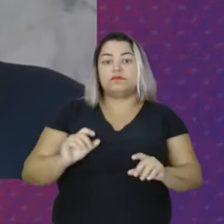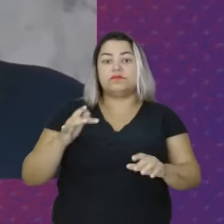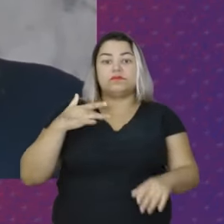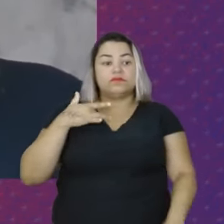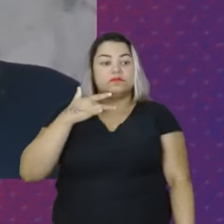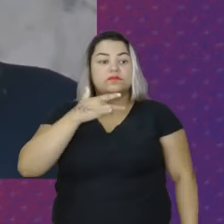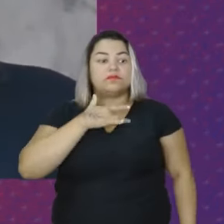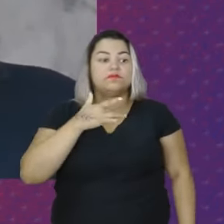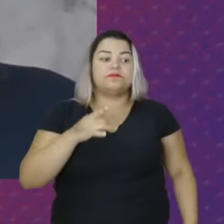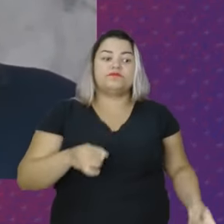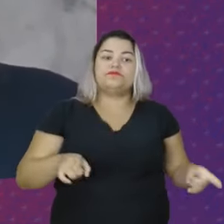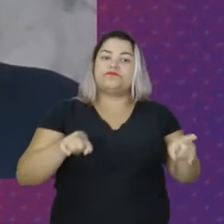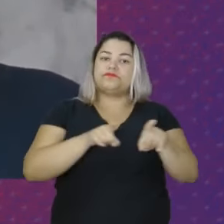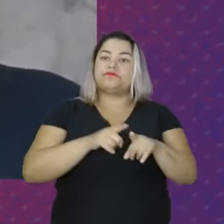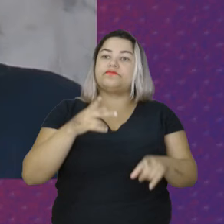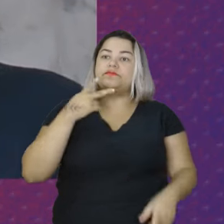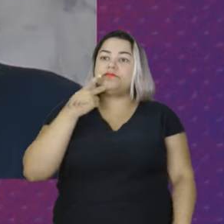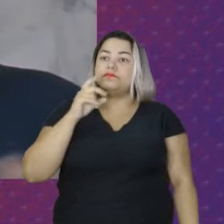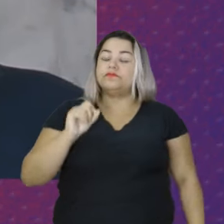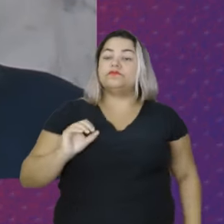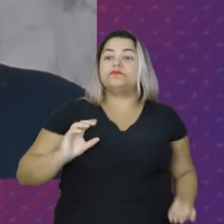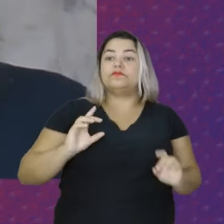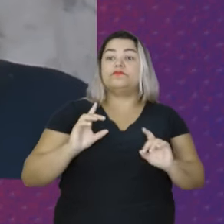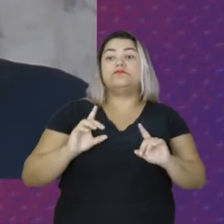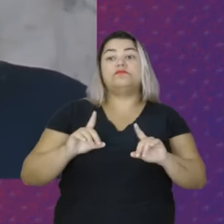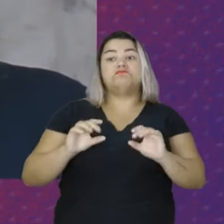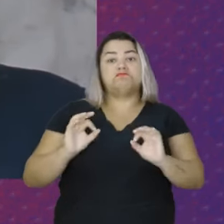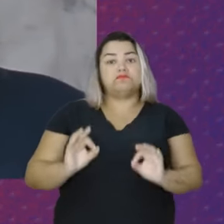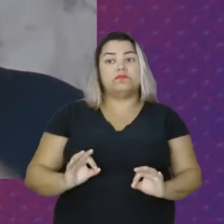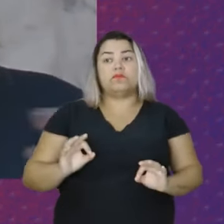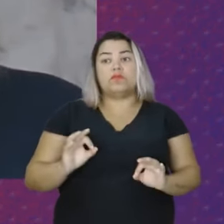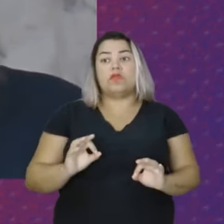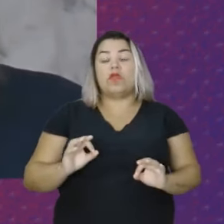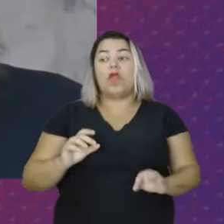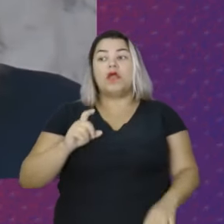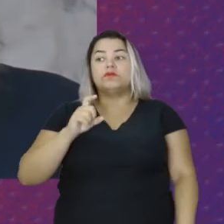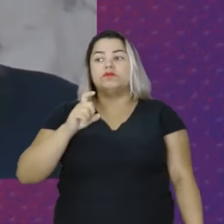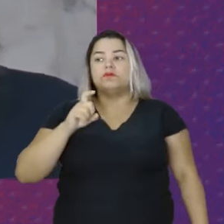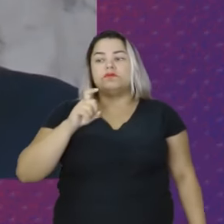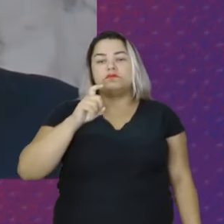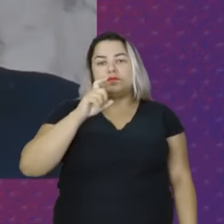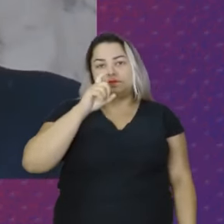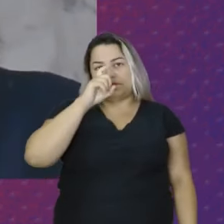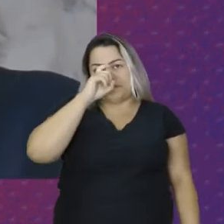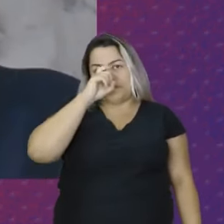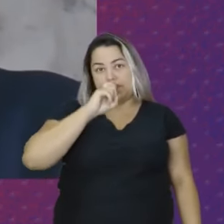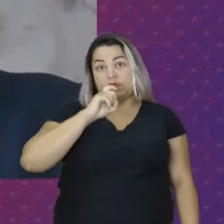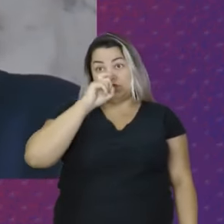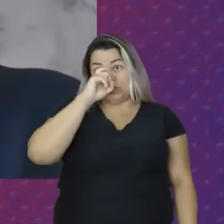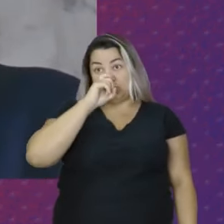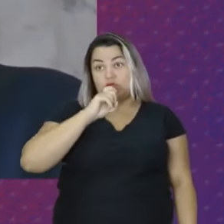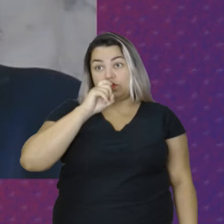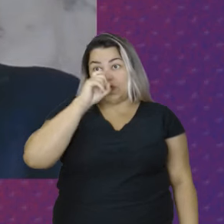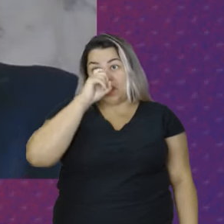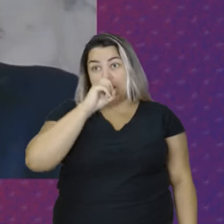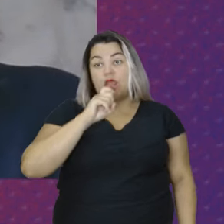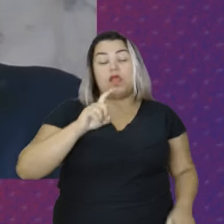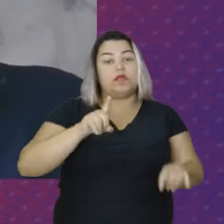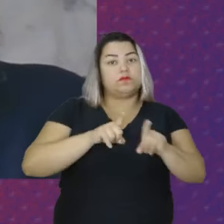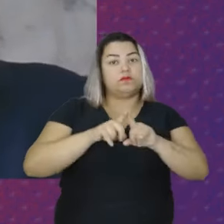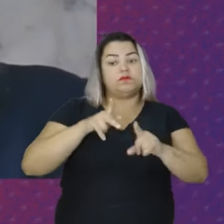parceria para a dignidade menstrual Então, nos kits do Sistema Único de Saúde Serem